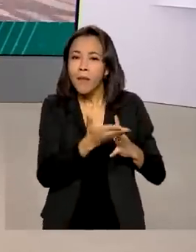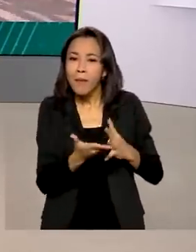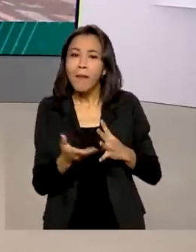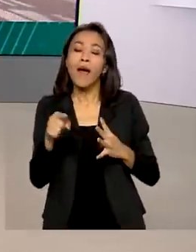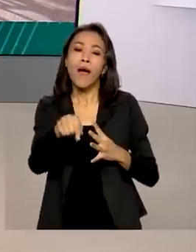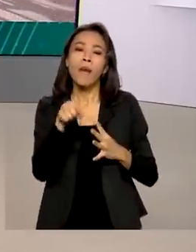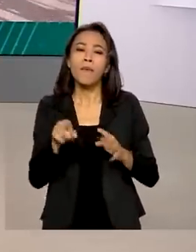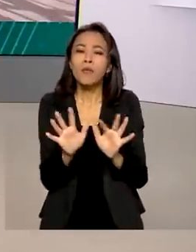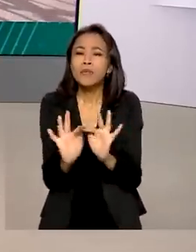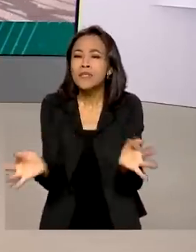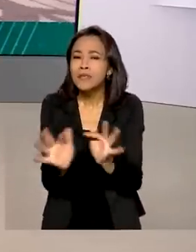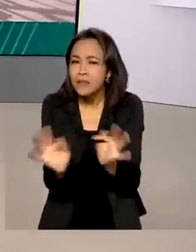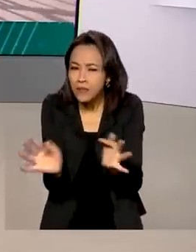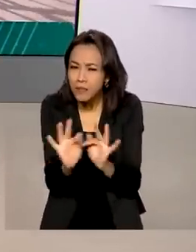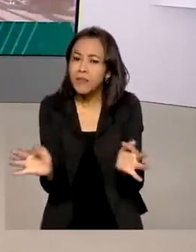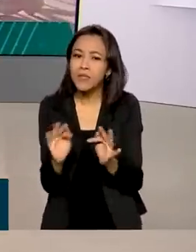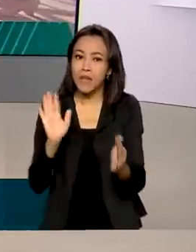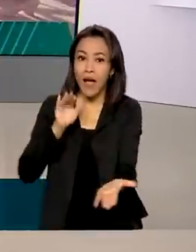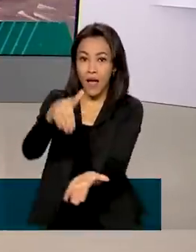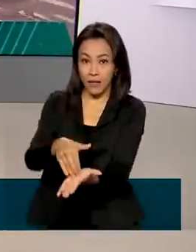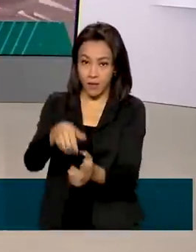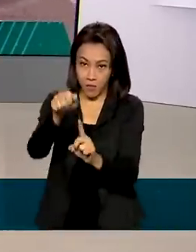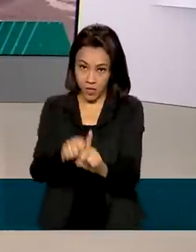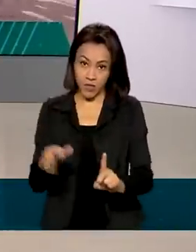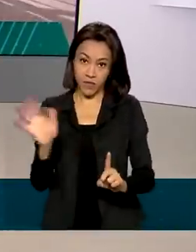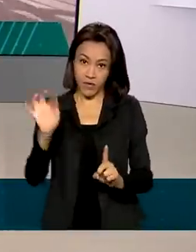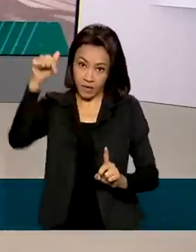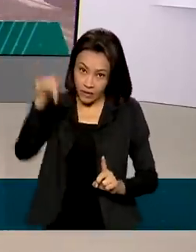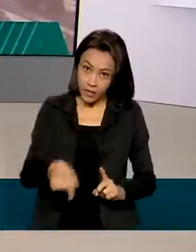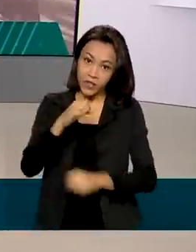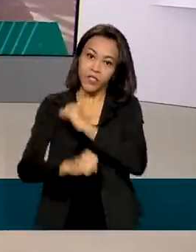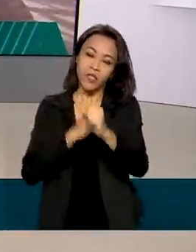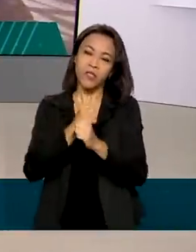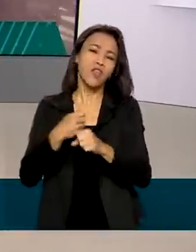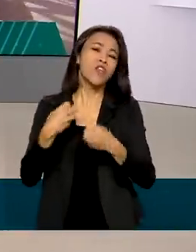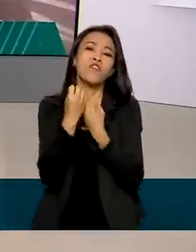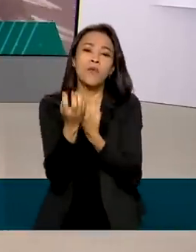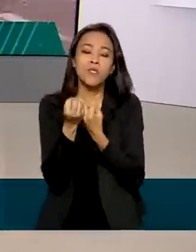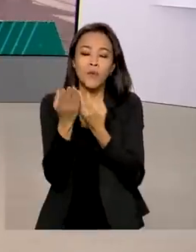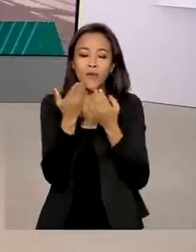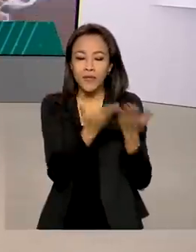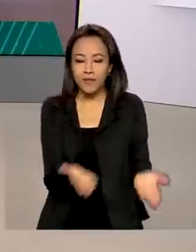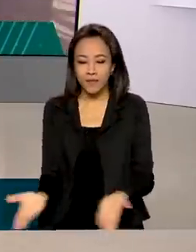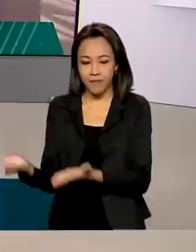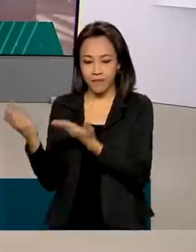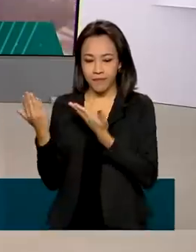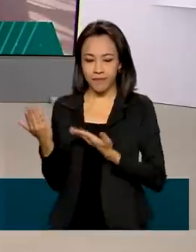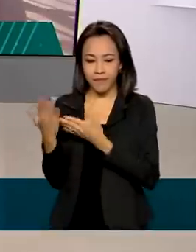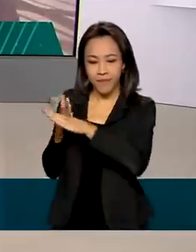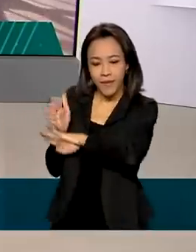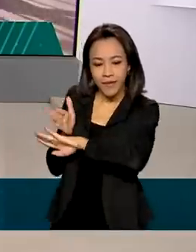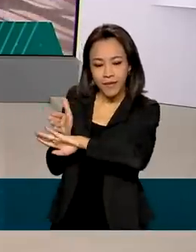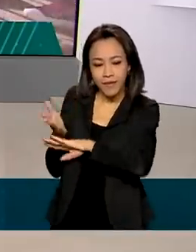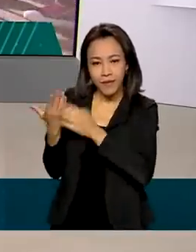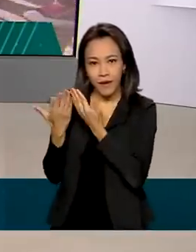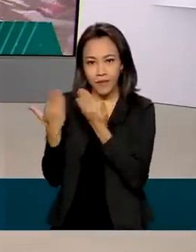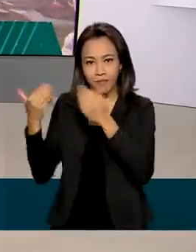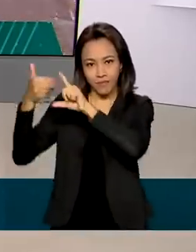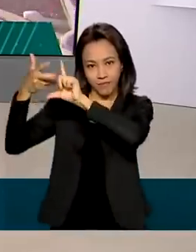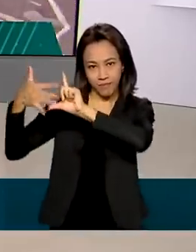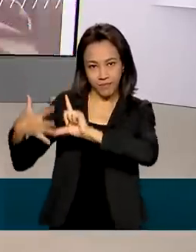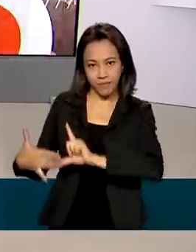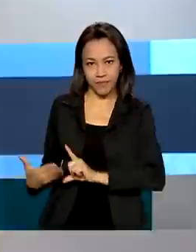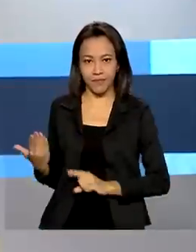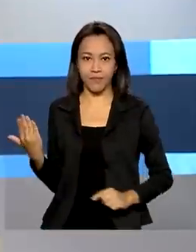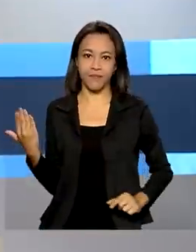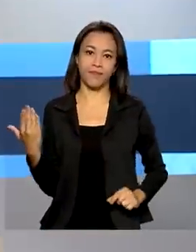pelo Simples Nacional até fevereiro deste ano. Para mais informações, é só acessar o site da Receita Federal ou o portal do Simples Nacional.